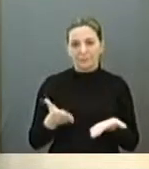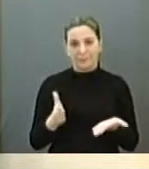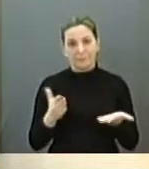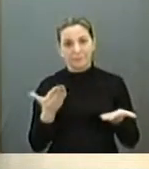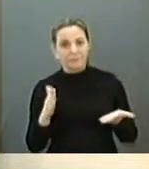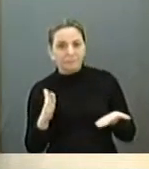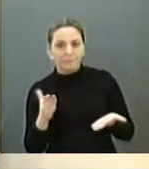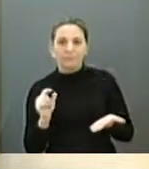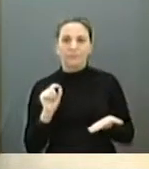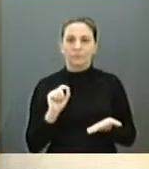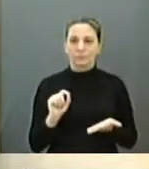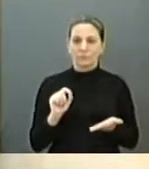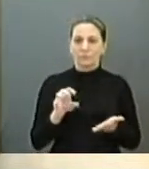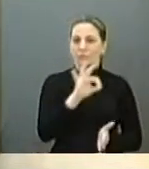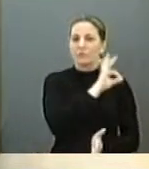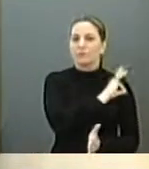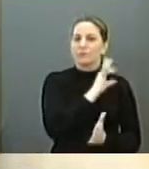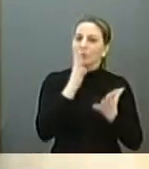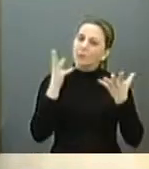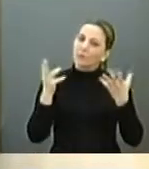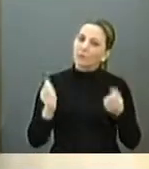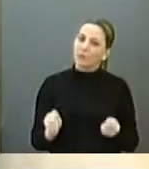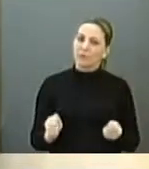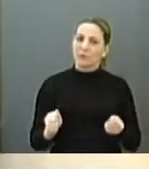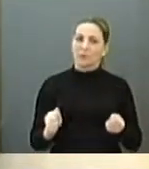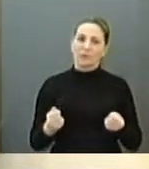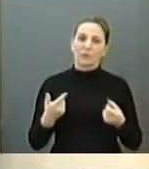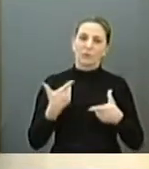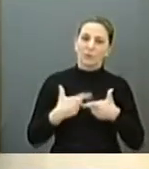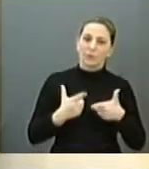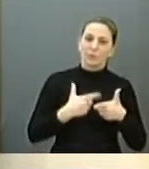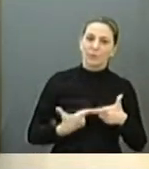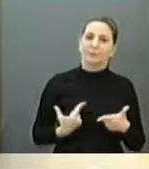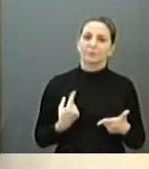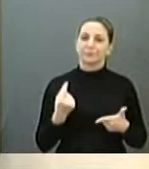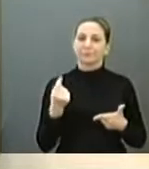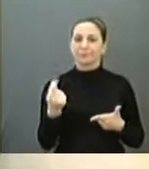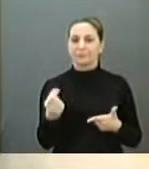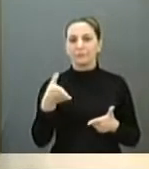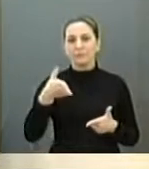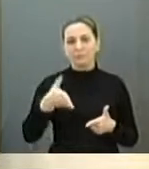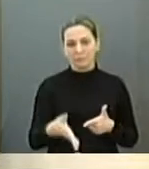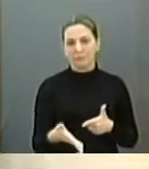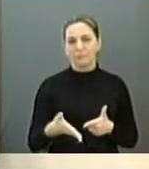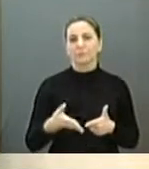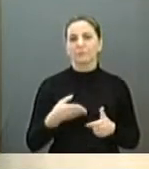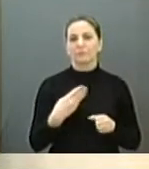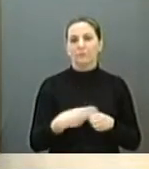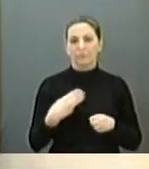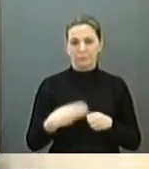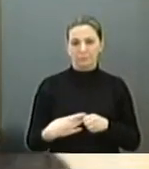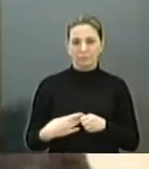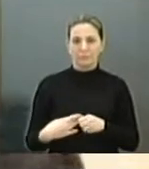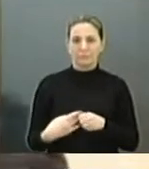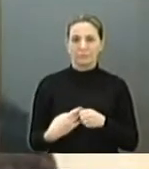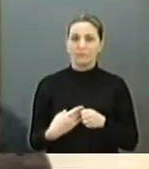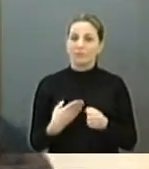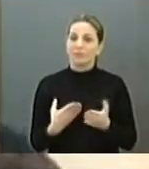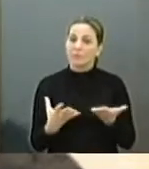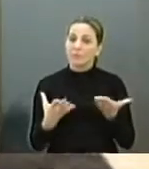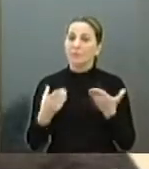a prefeitura admite o rombo nas finanças públicas do município. Quero aqui,